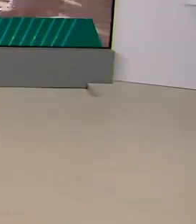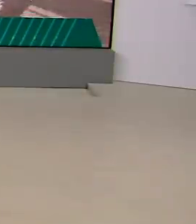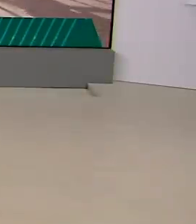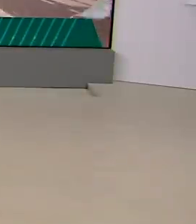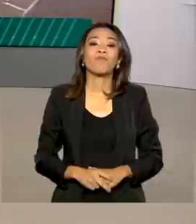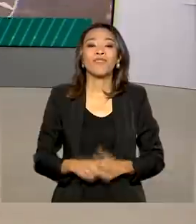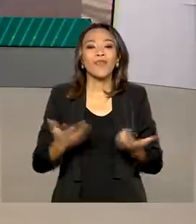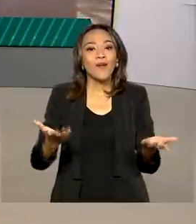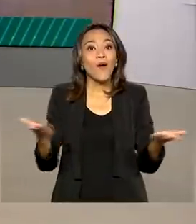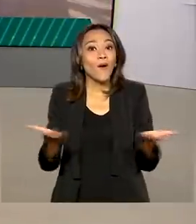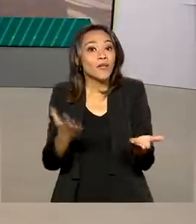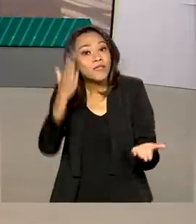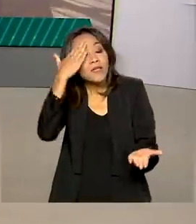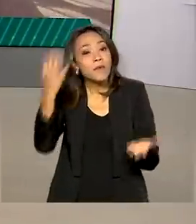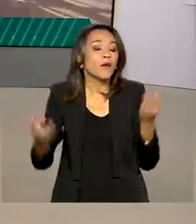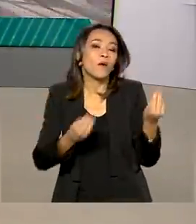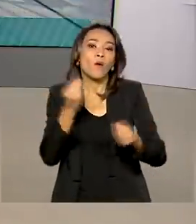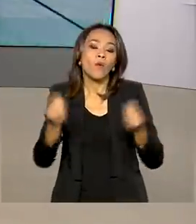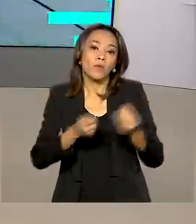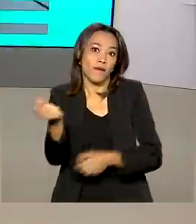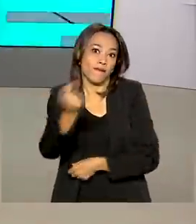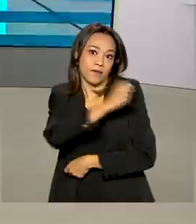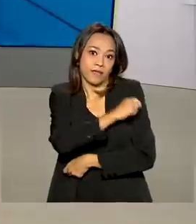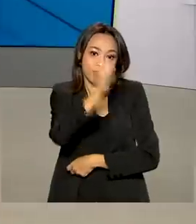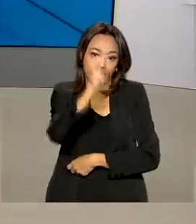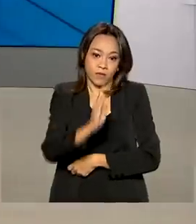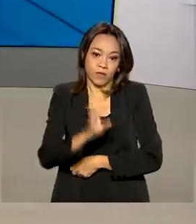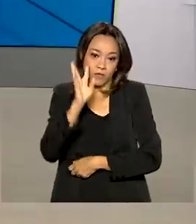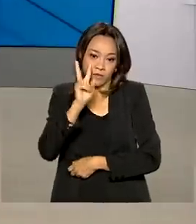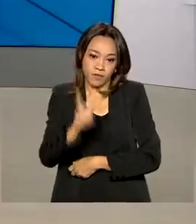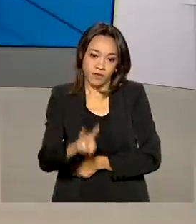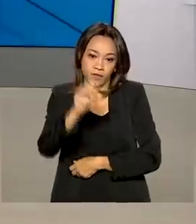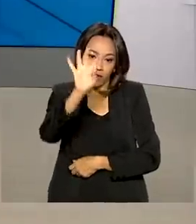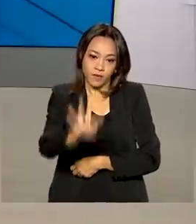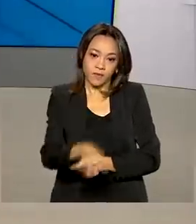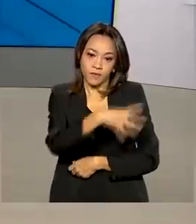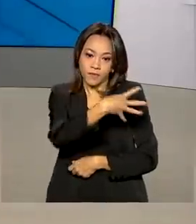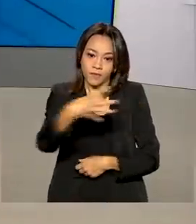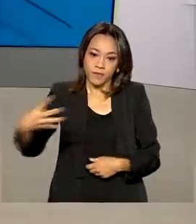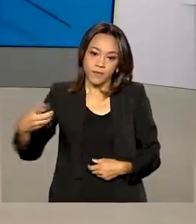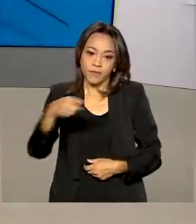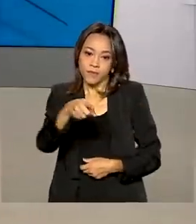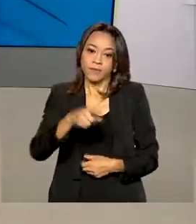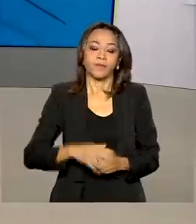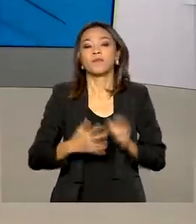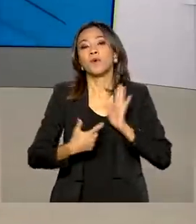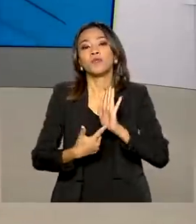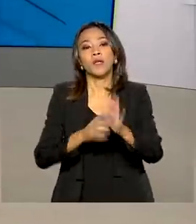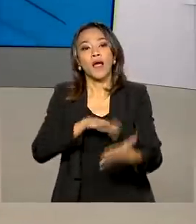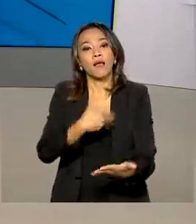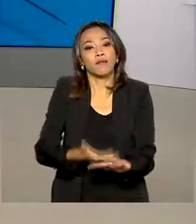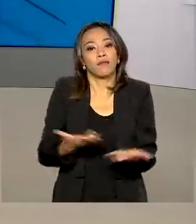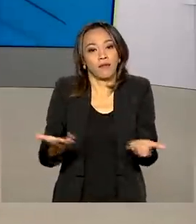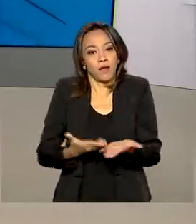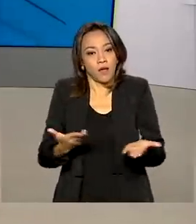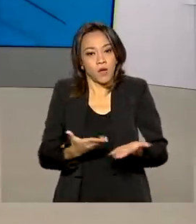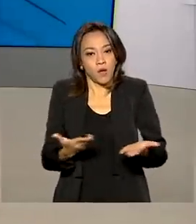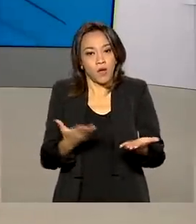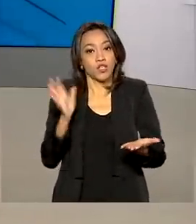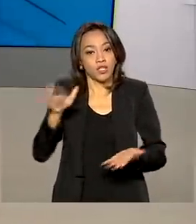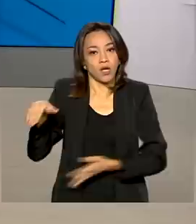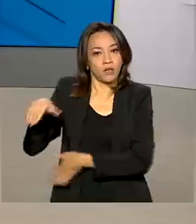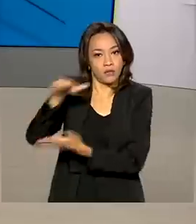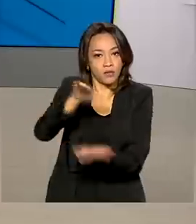Hora de conferir então como está a vacinação no Brasil e os números aparecem aqui no nosso telão. Até o momento foram distribuídas pelo